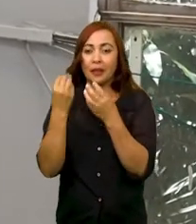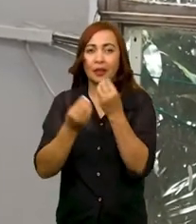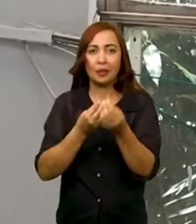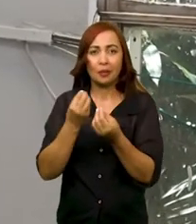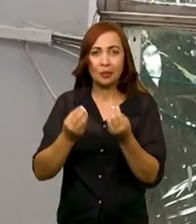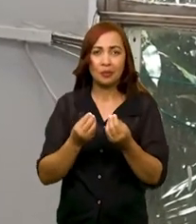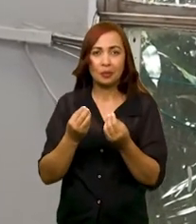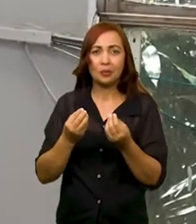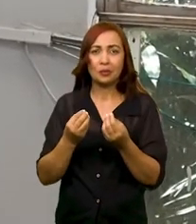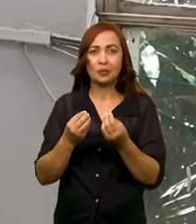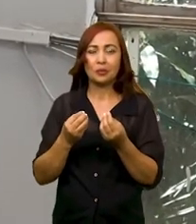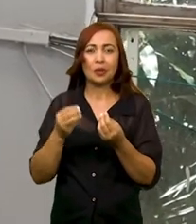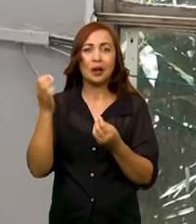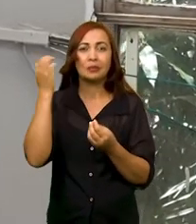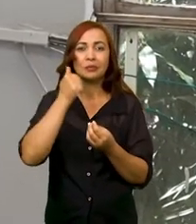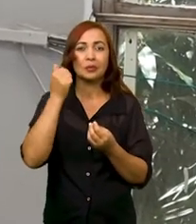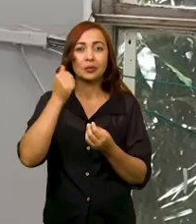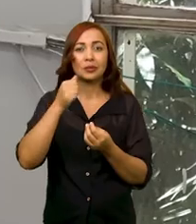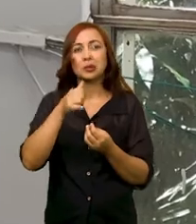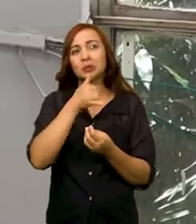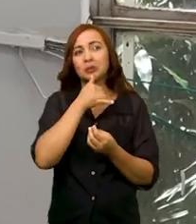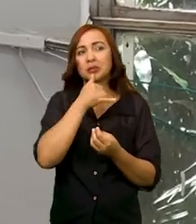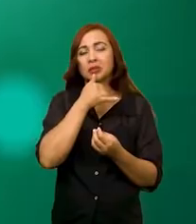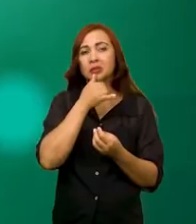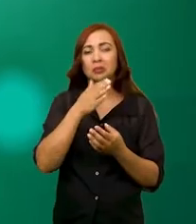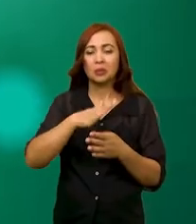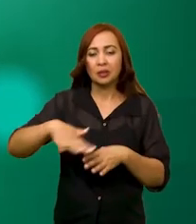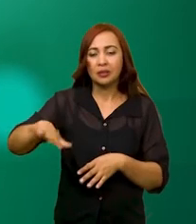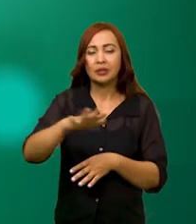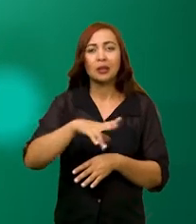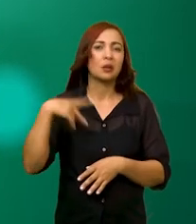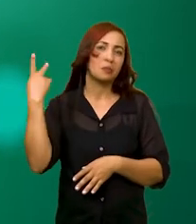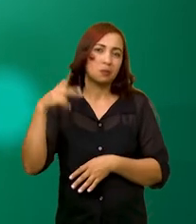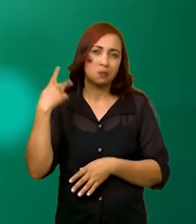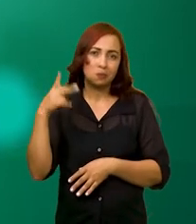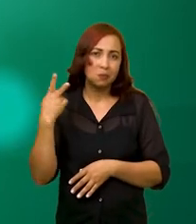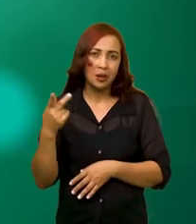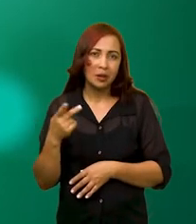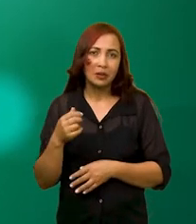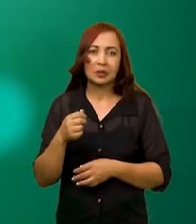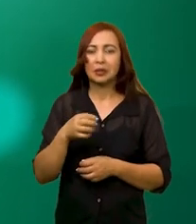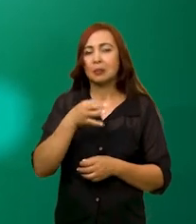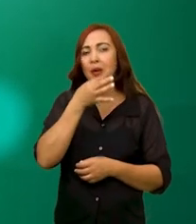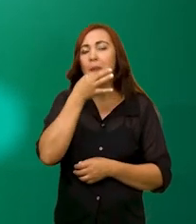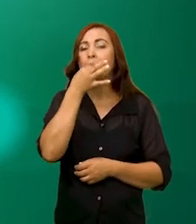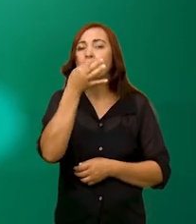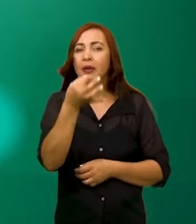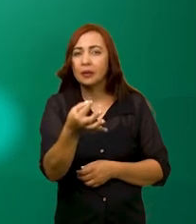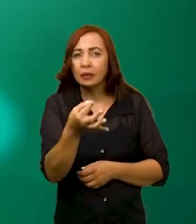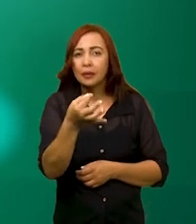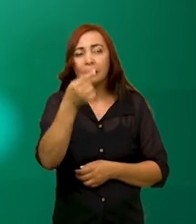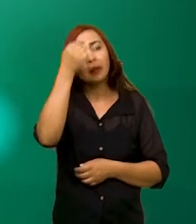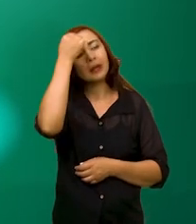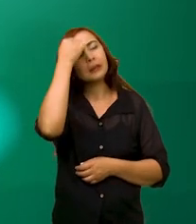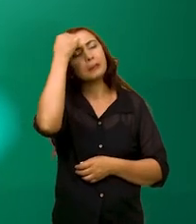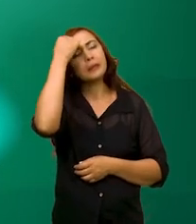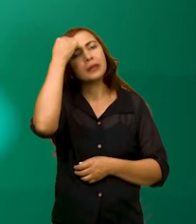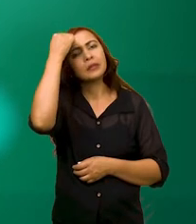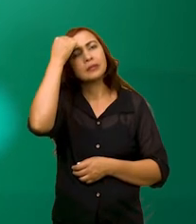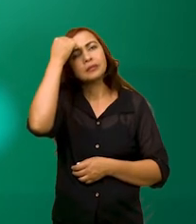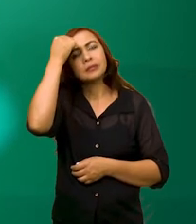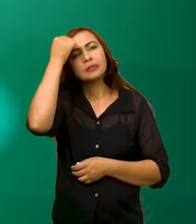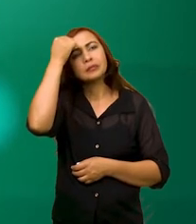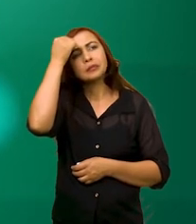capacidade de ser aproveitado, por exemplo, na área política, para criticar, para refletir sobre